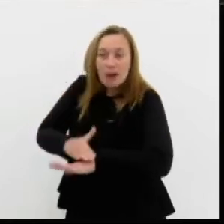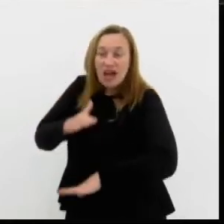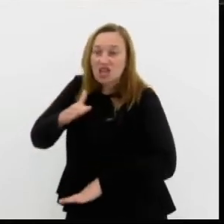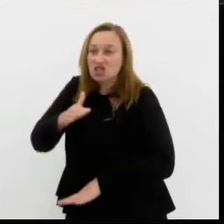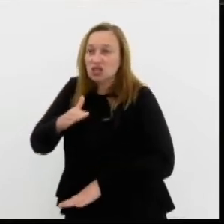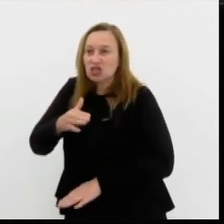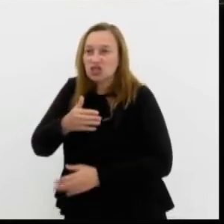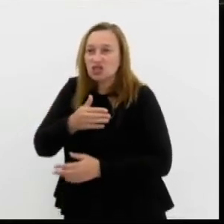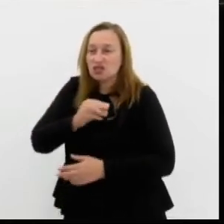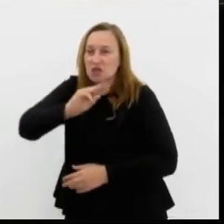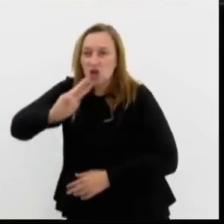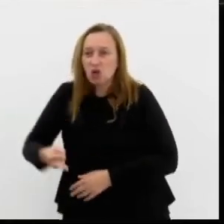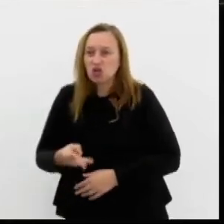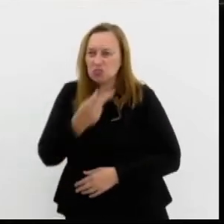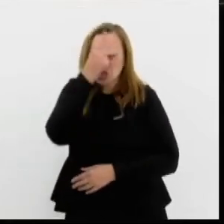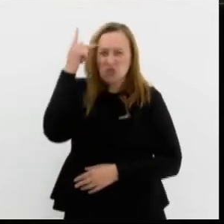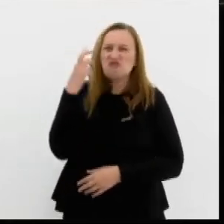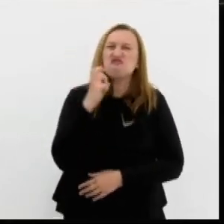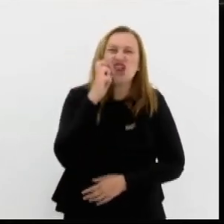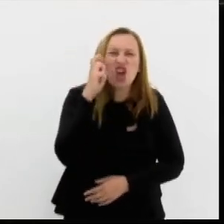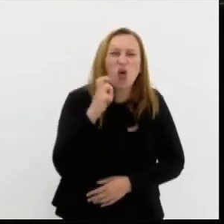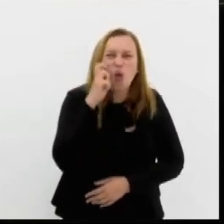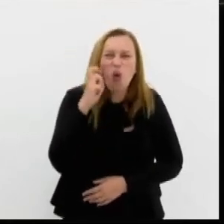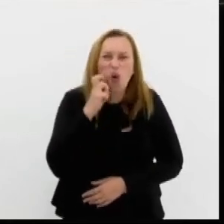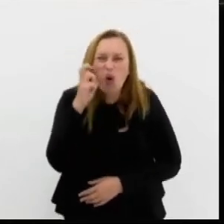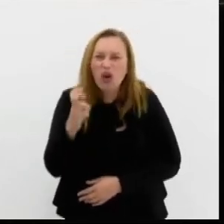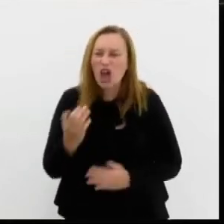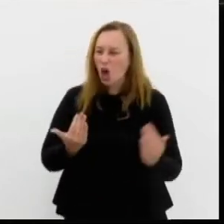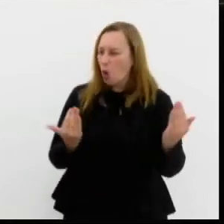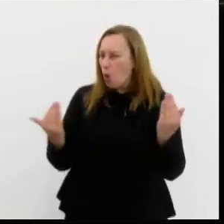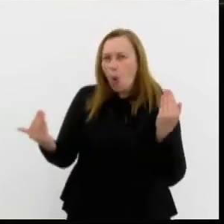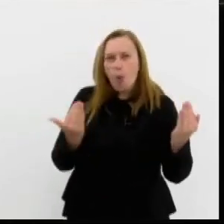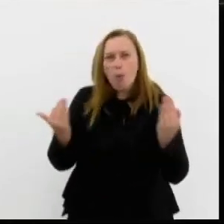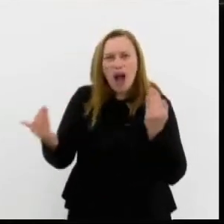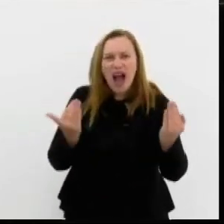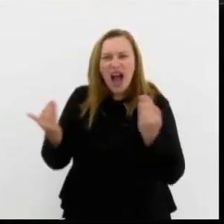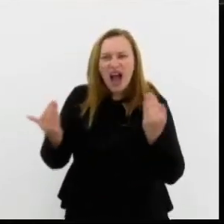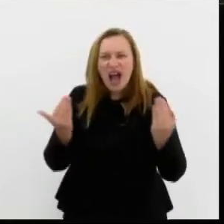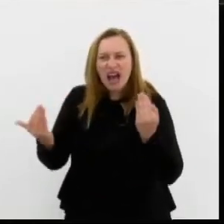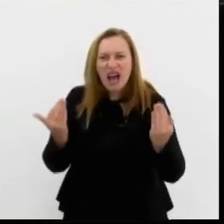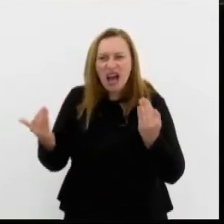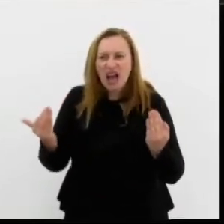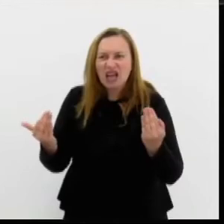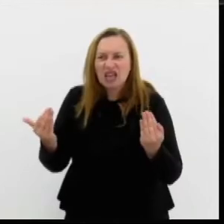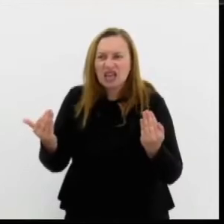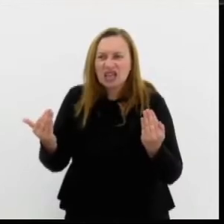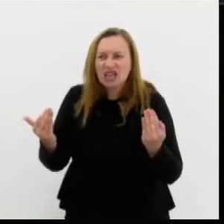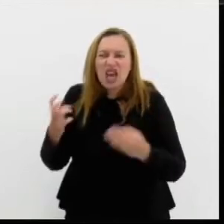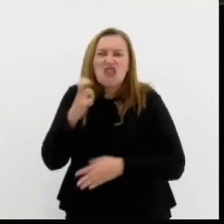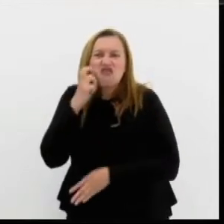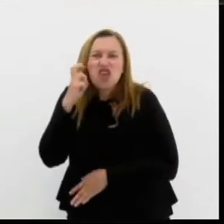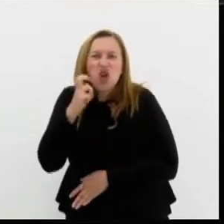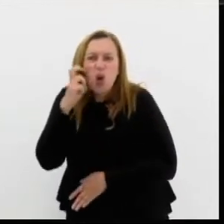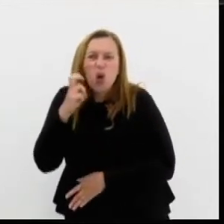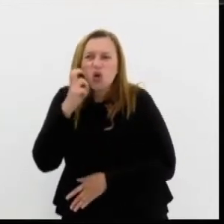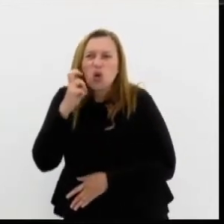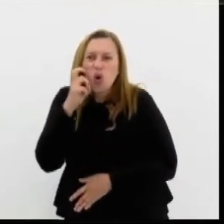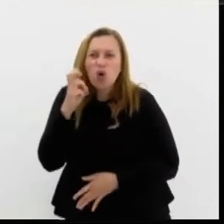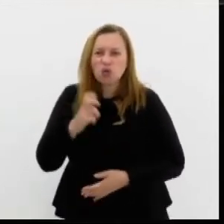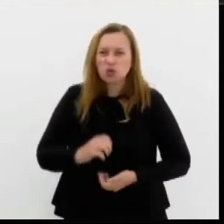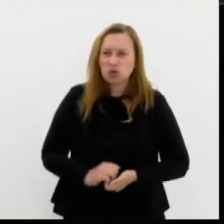Que vergonha! Sua comparação é promíscua, delirante,